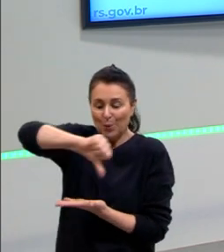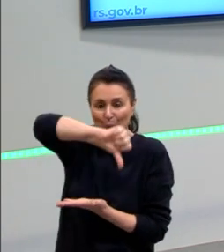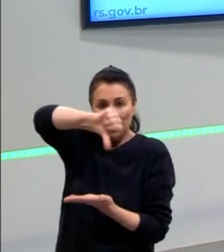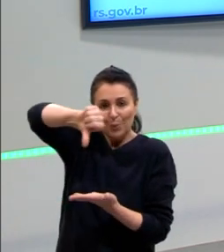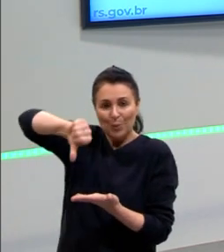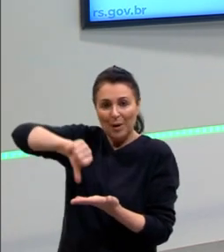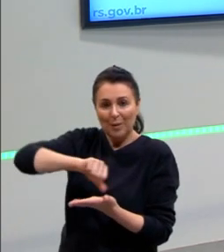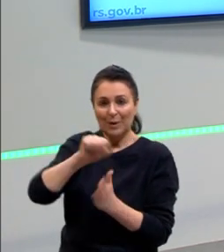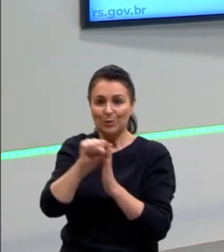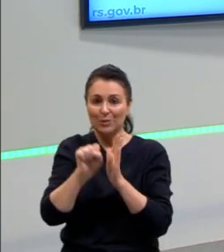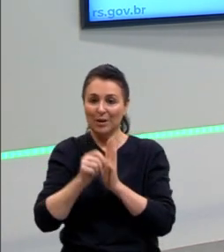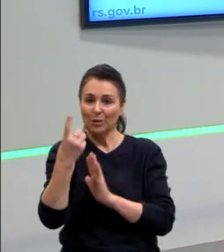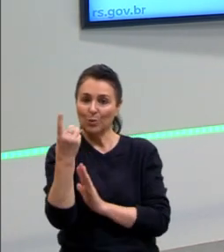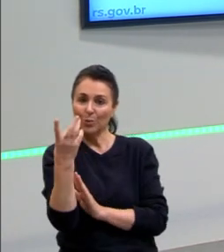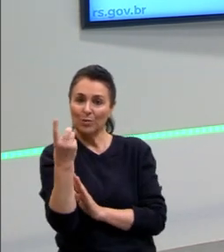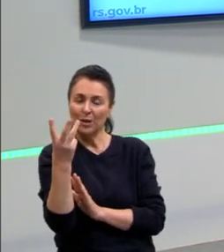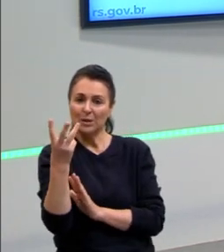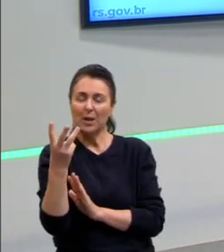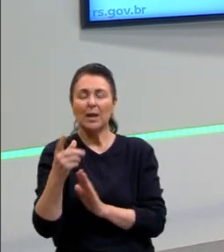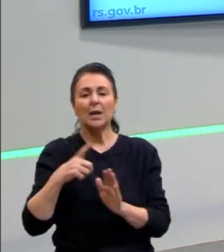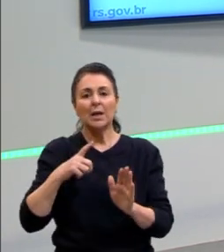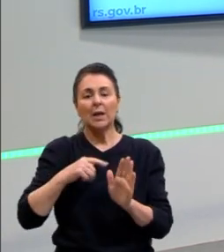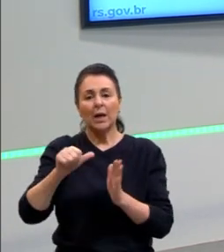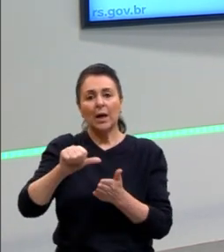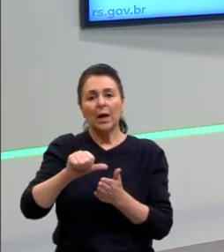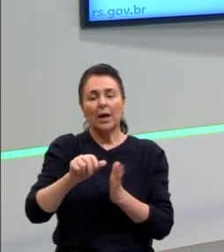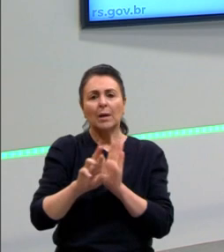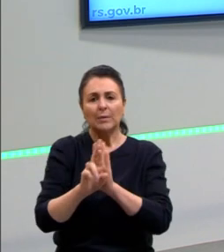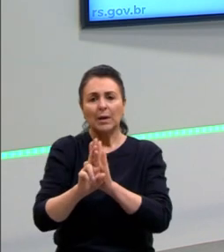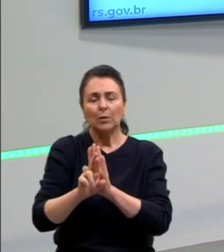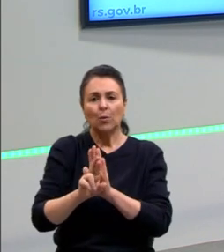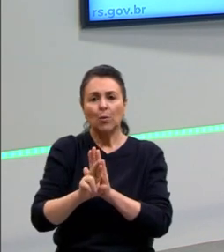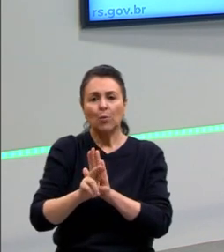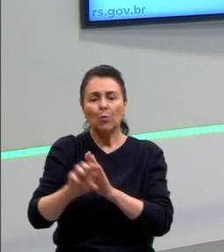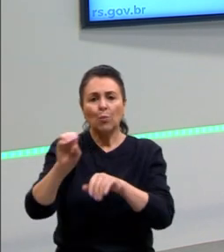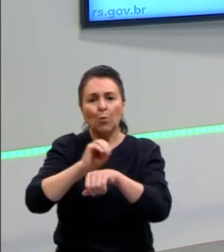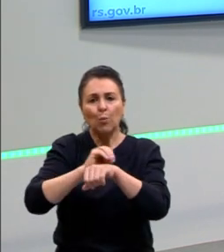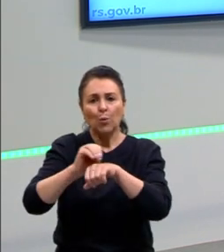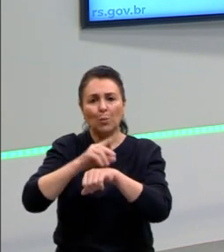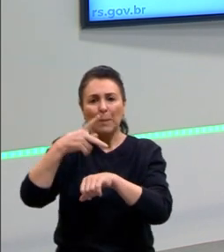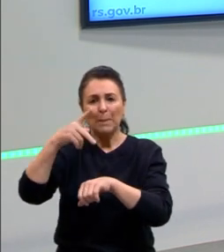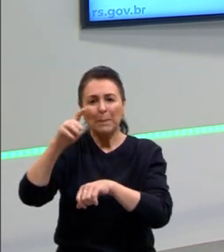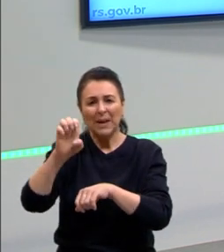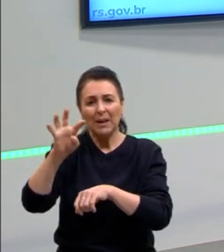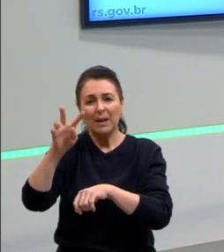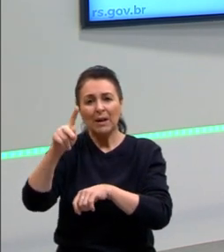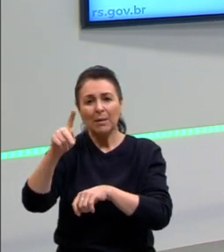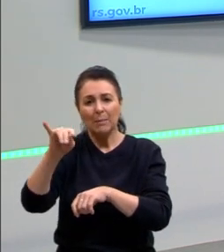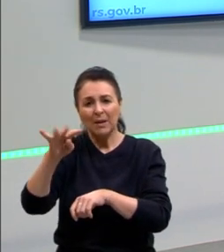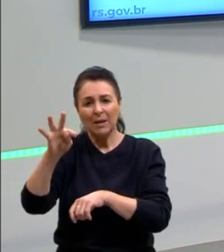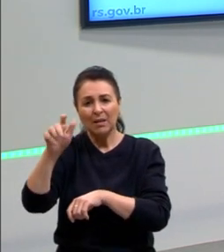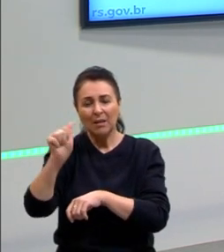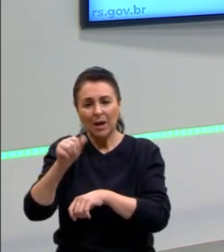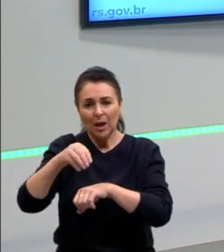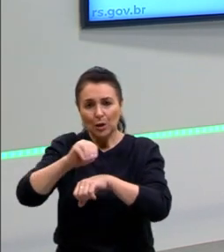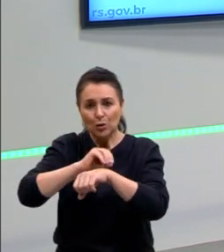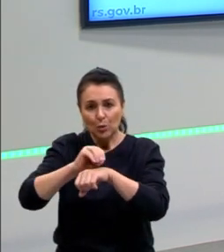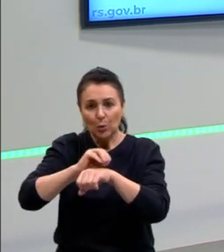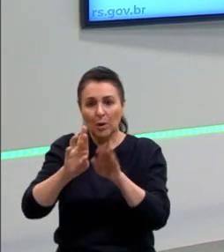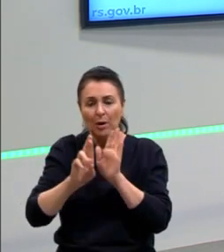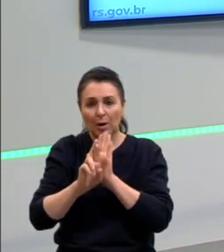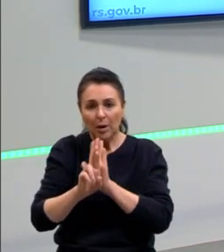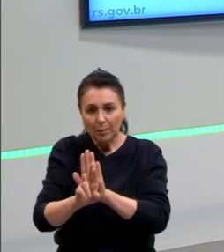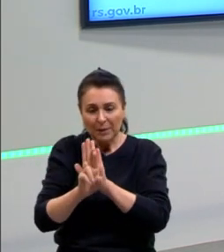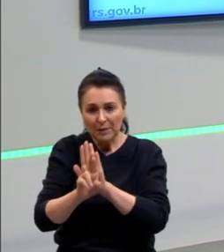século XIII em que ele é representado com uma pepita de ouro que representa uma expedição que ele fez, uma